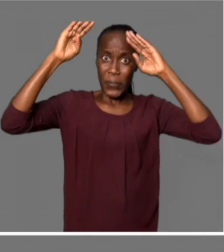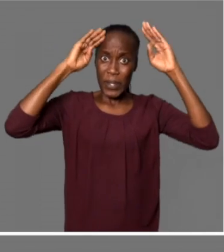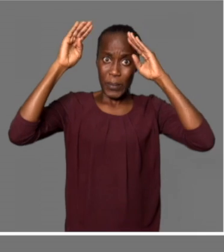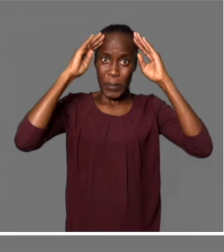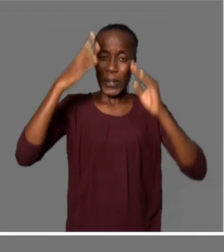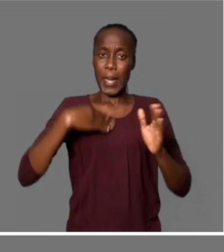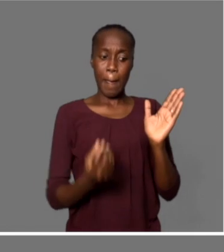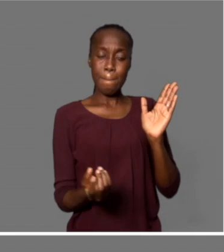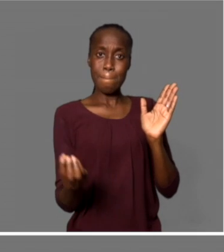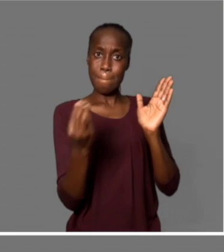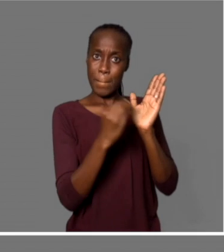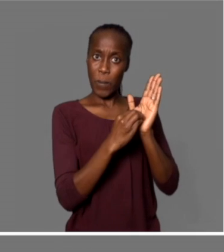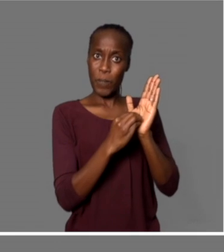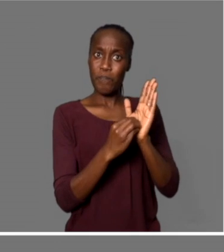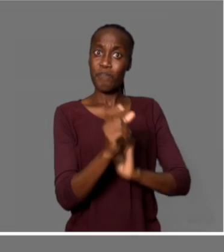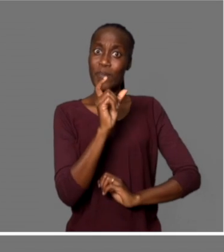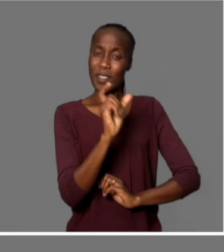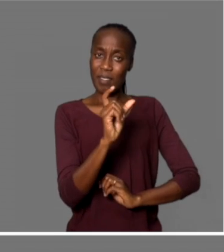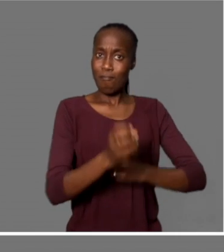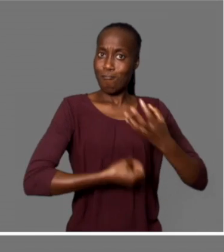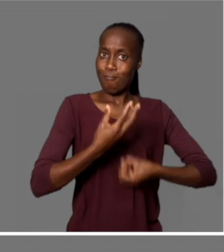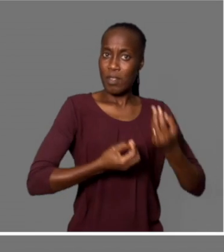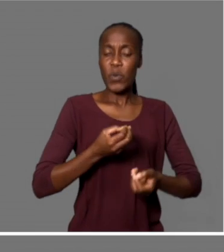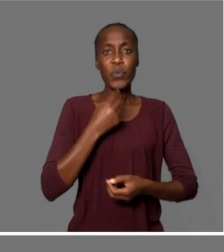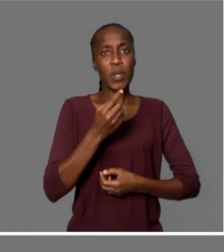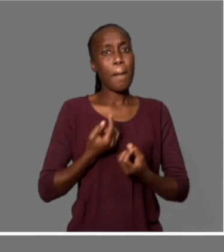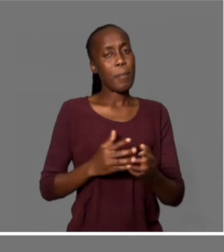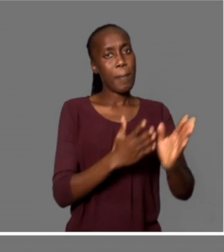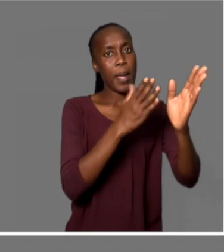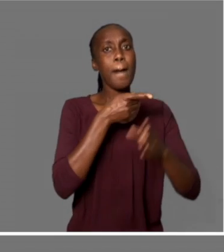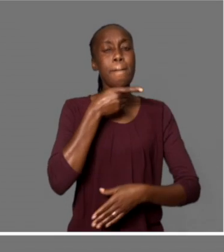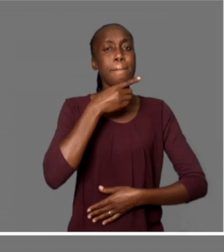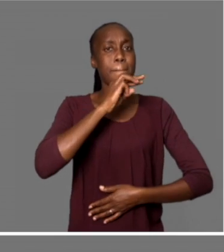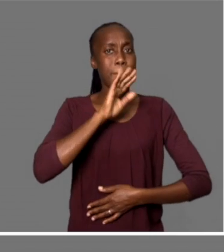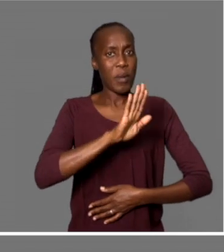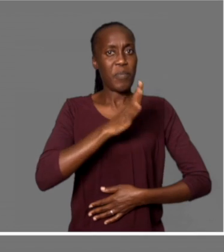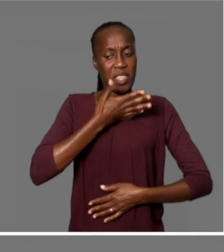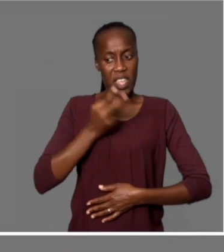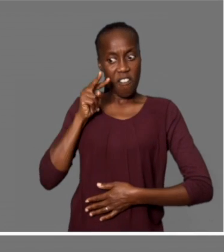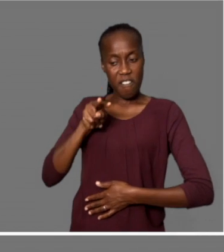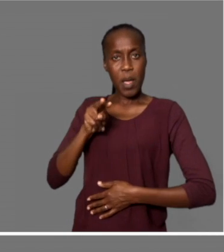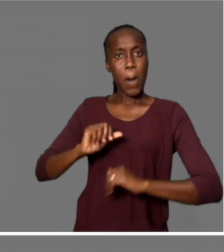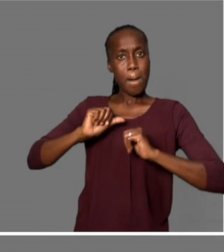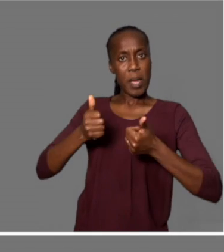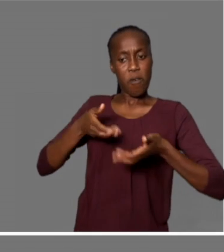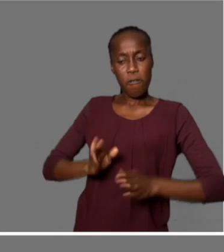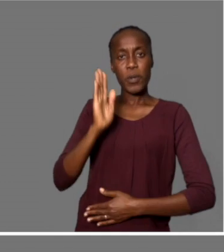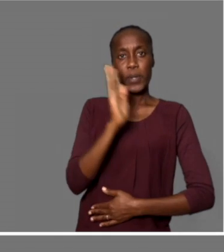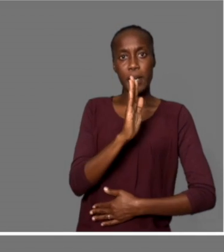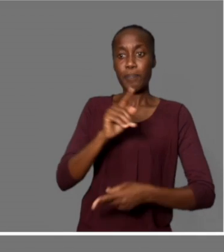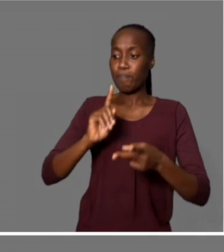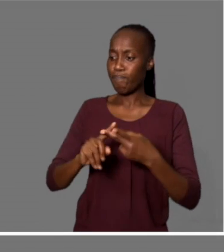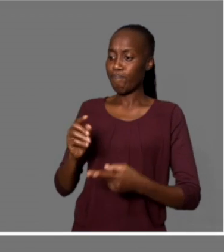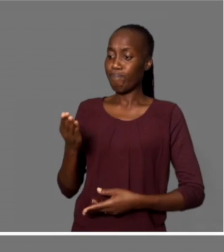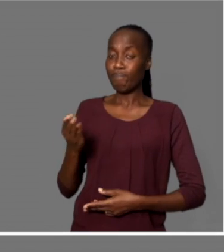demonstram que há uma equipe multidisciplinar que está a cuidar dele. Agora o que nós vamos fazer é pedir uma